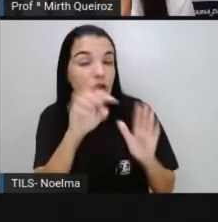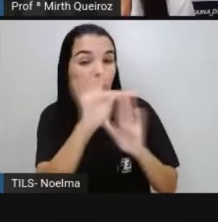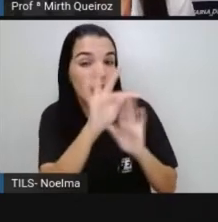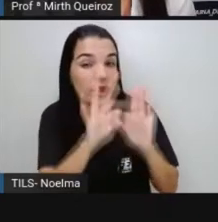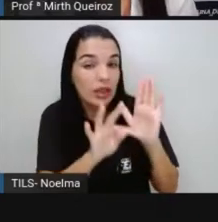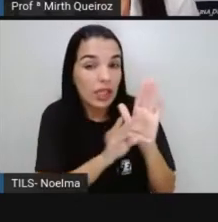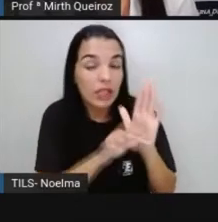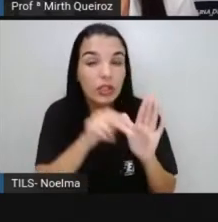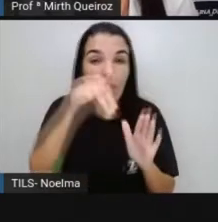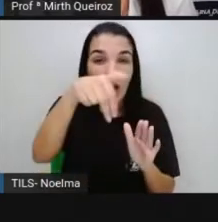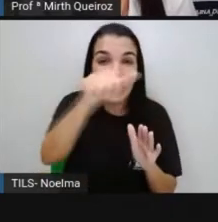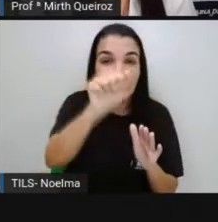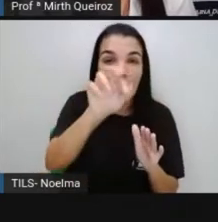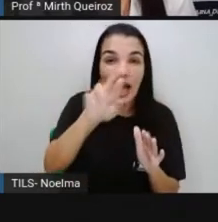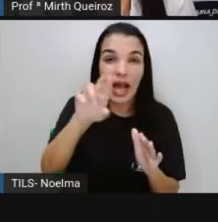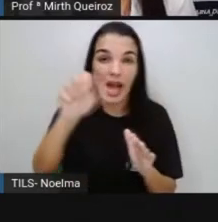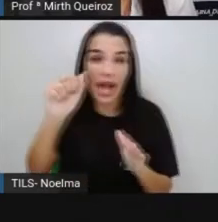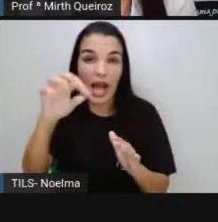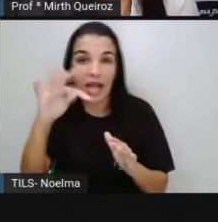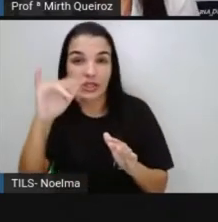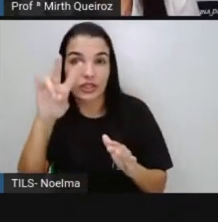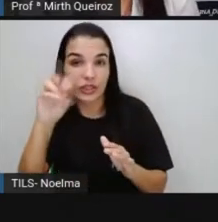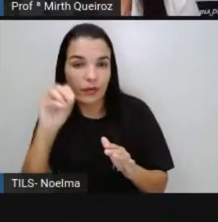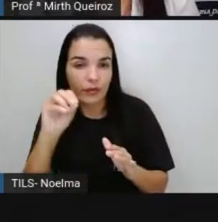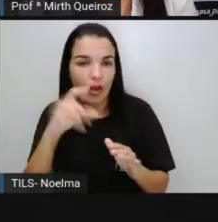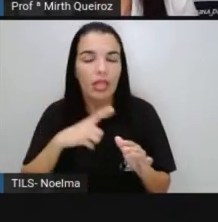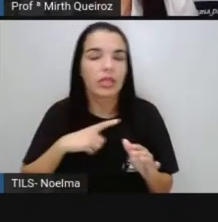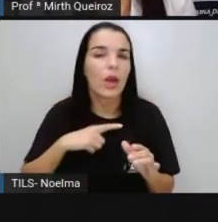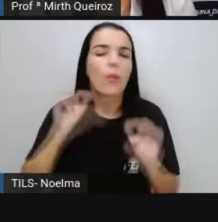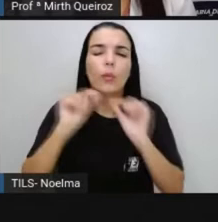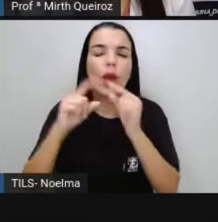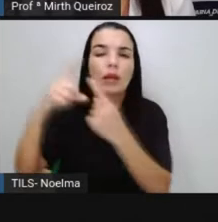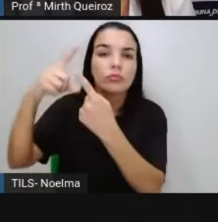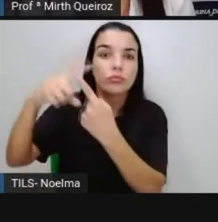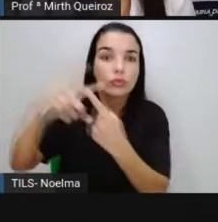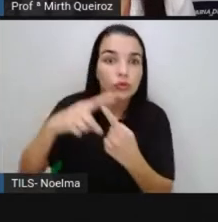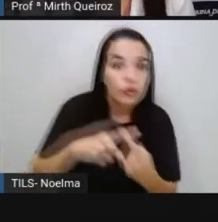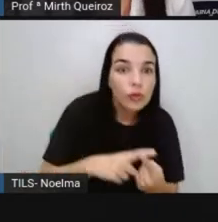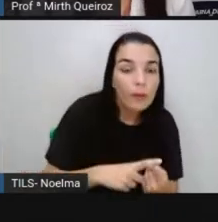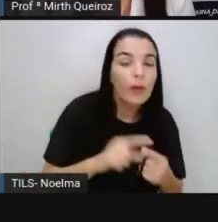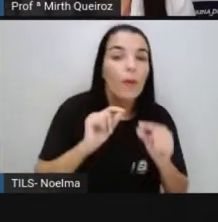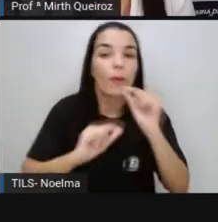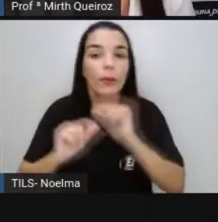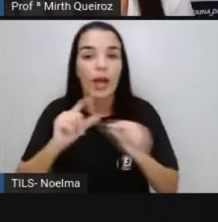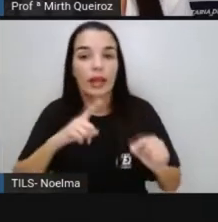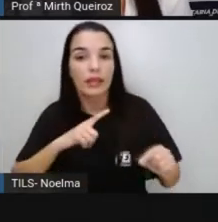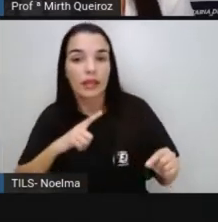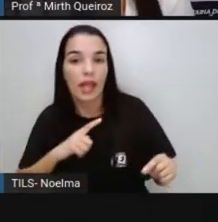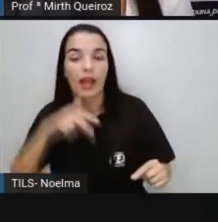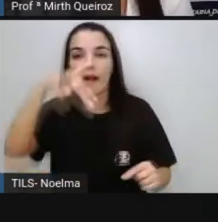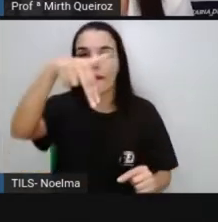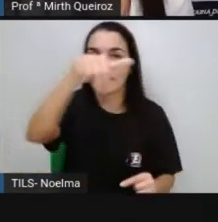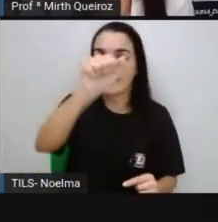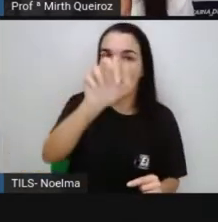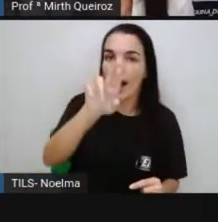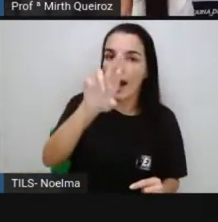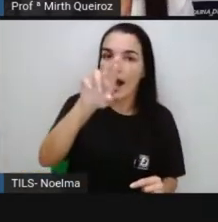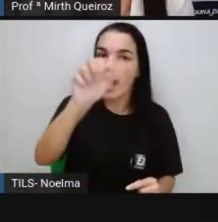Lembrando que, quando a gente fala sobre a tipologia, os tipos de textos, nós estamos falando se o texto é narrativo,